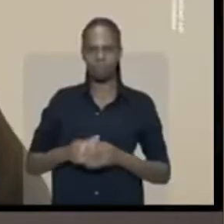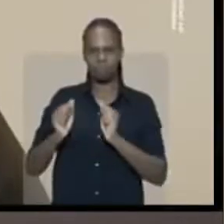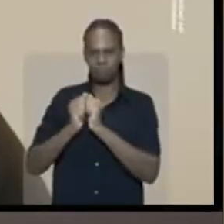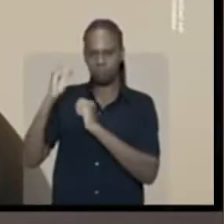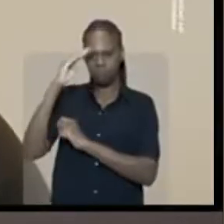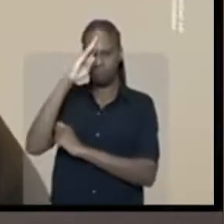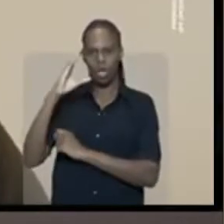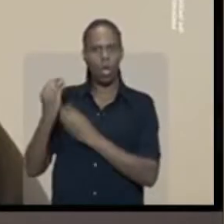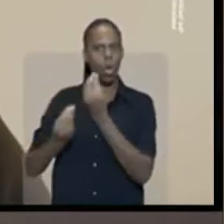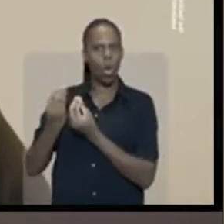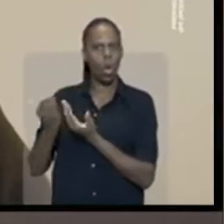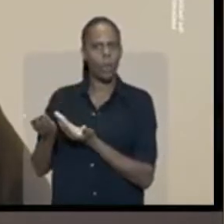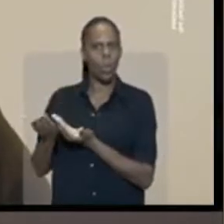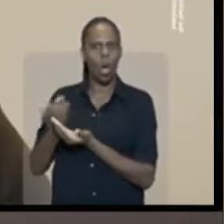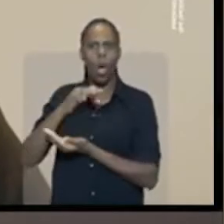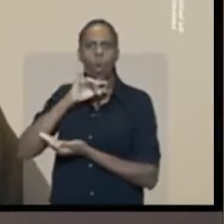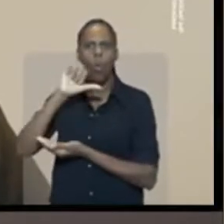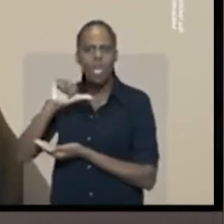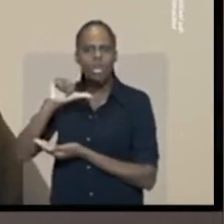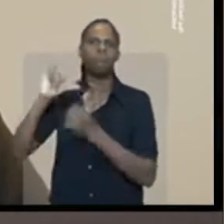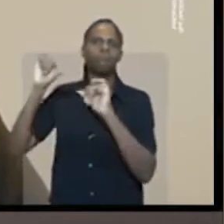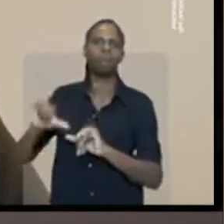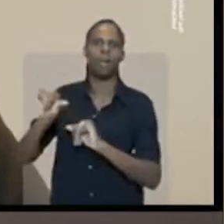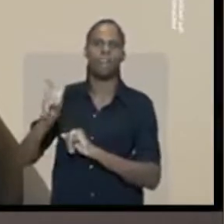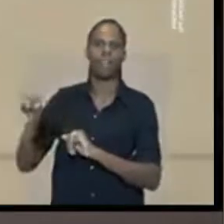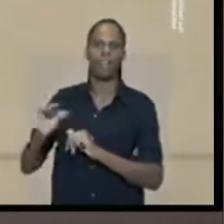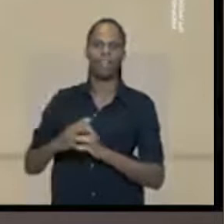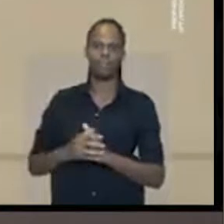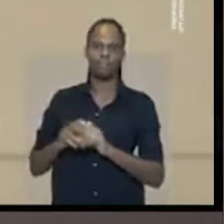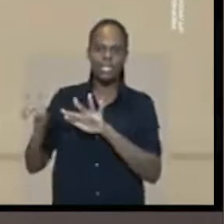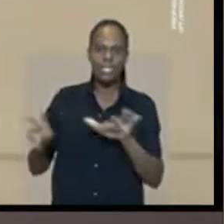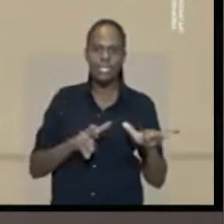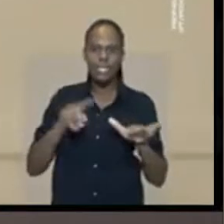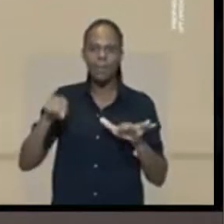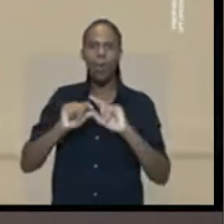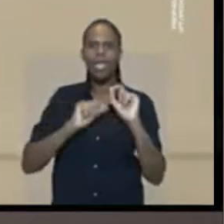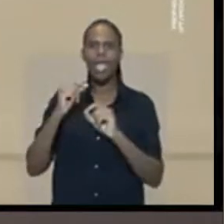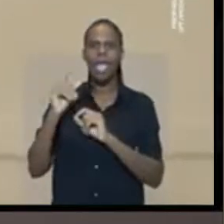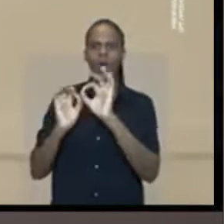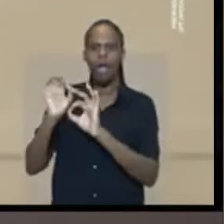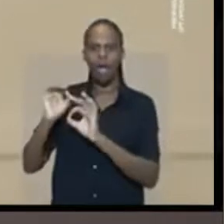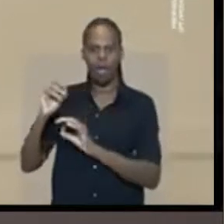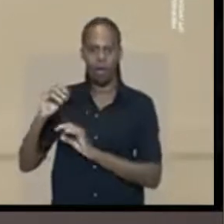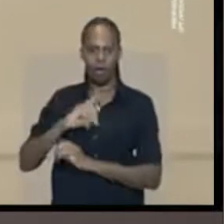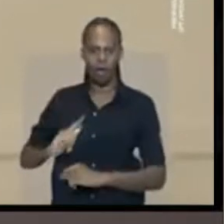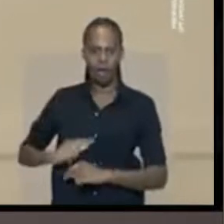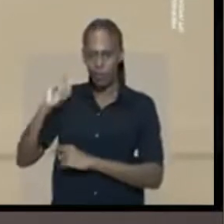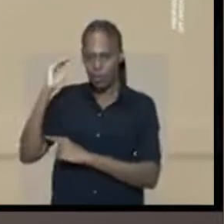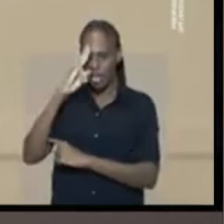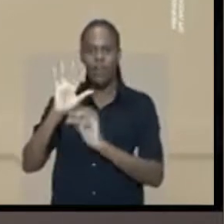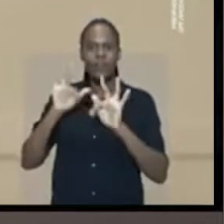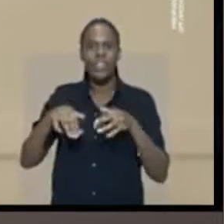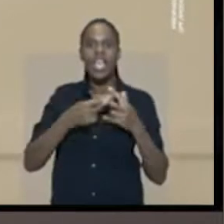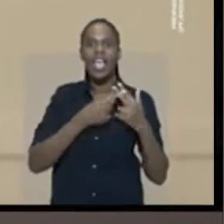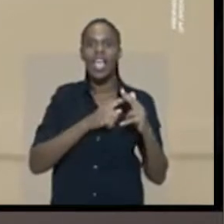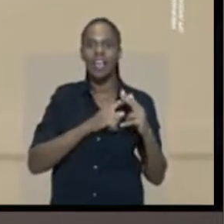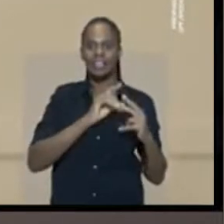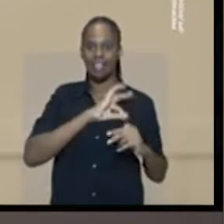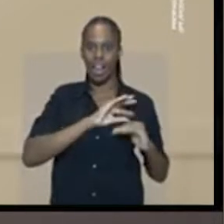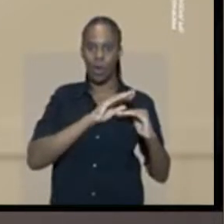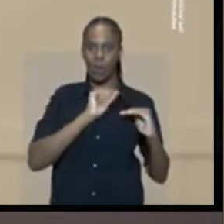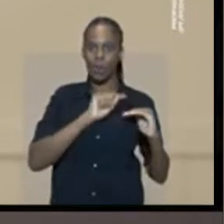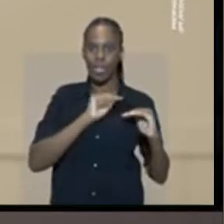Com Bolsonaro é assim. O que está ruim vai ficar pior. Essa semana vazou o plano do governo Bolsonaro pelo fim do